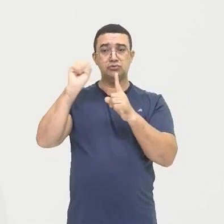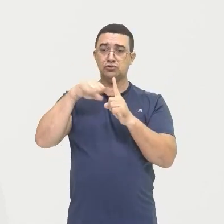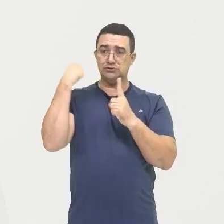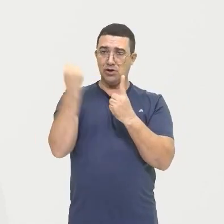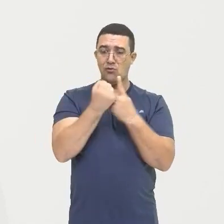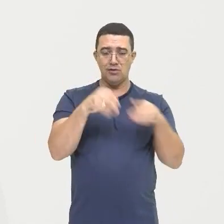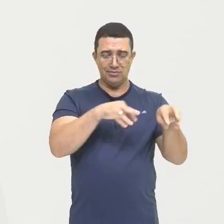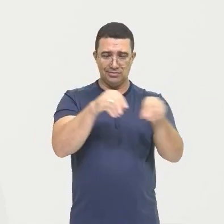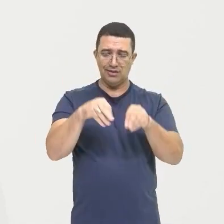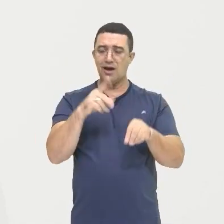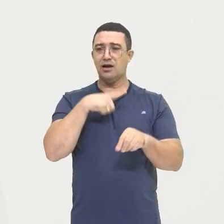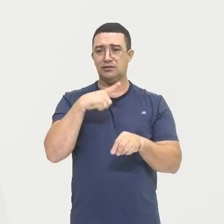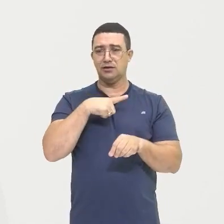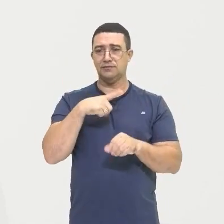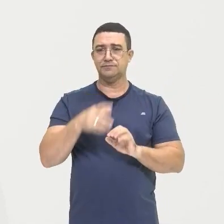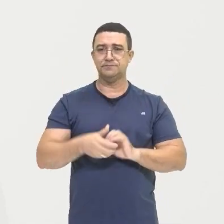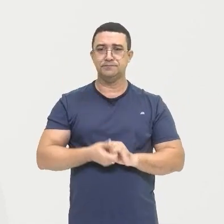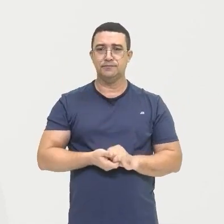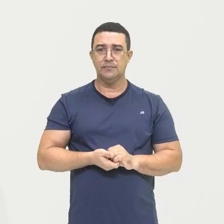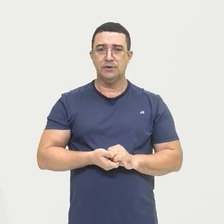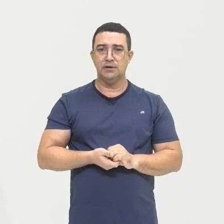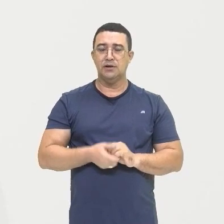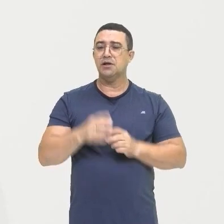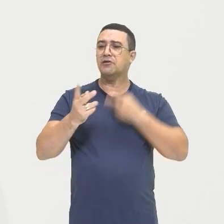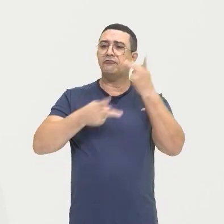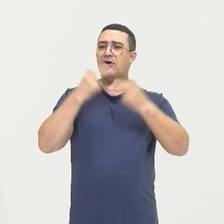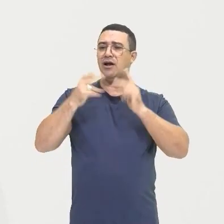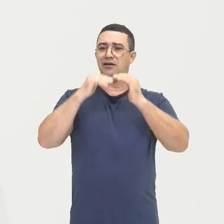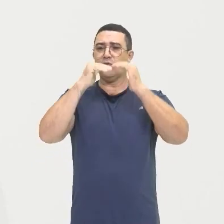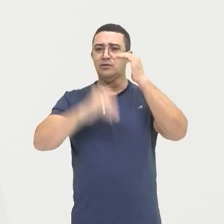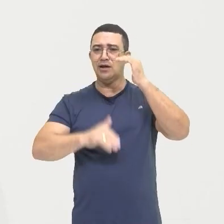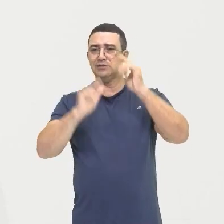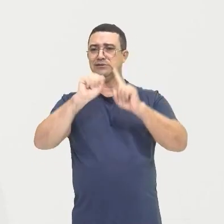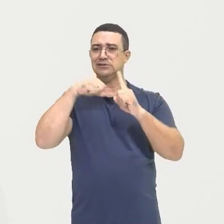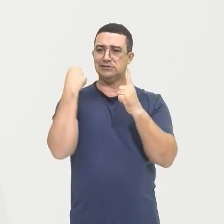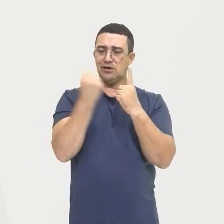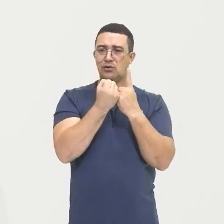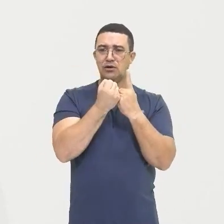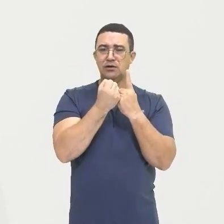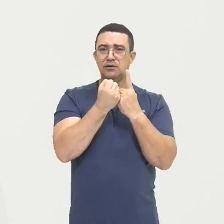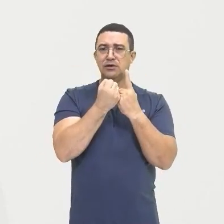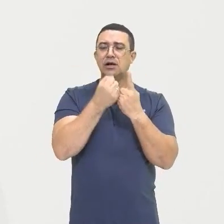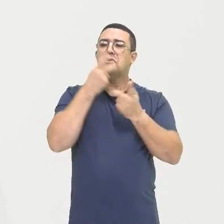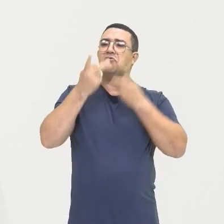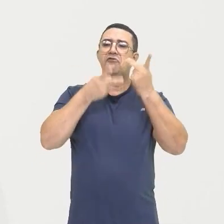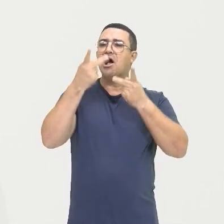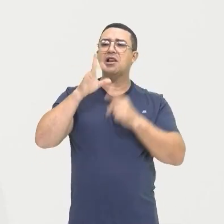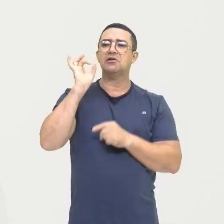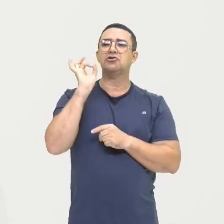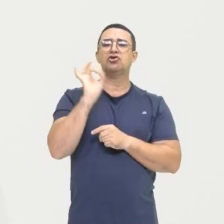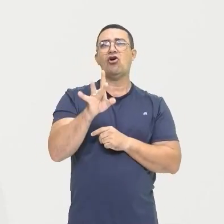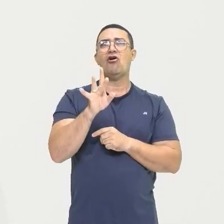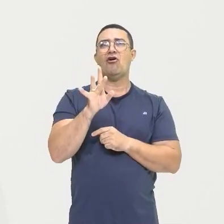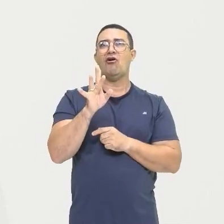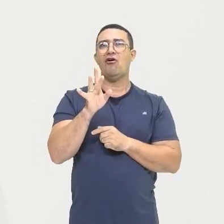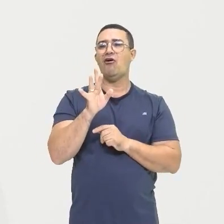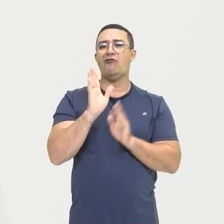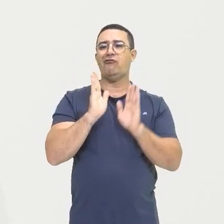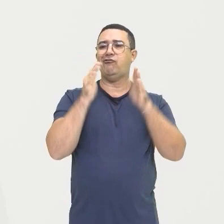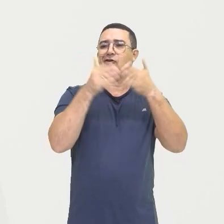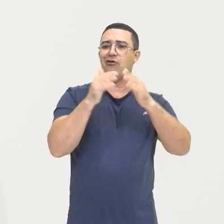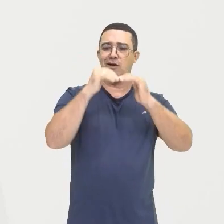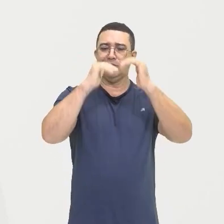possui Essa função Também Quando a gente Fala em desigualdade Social A gente não fala Apenas com relação A